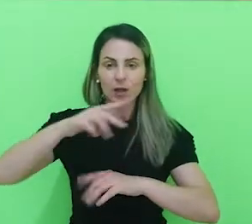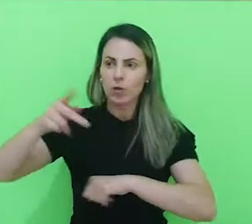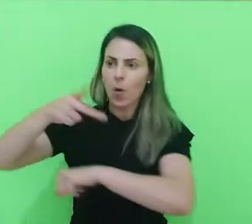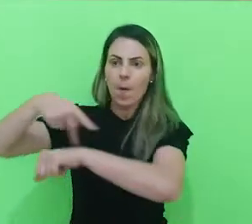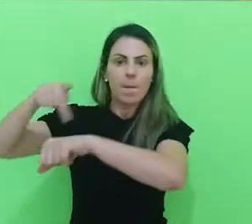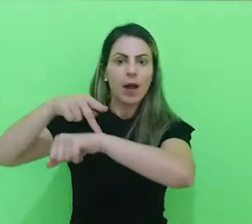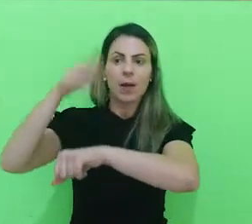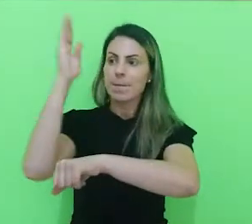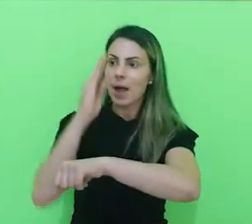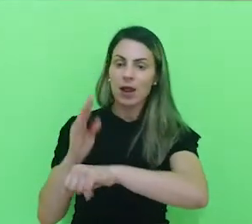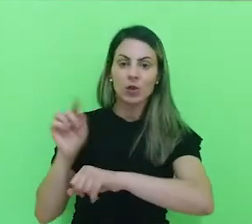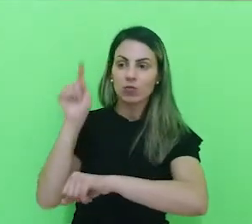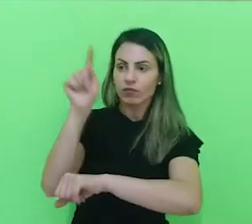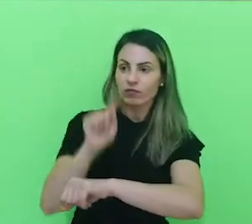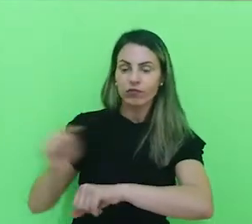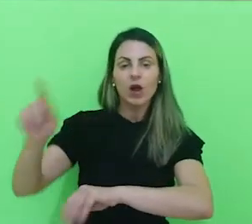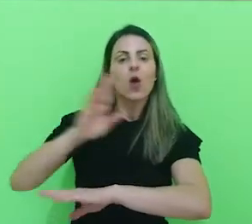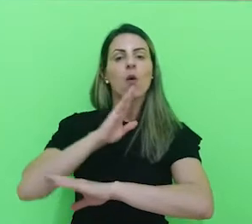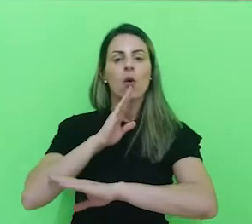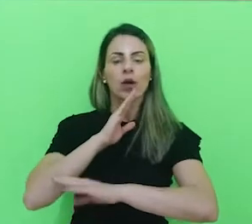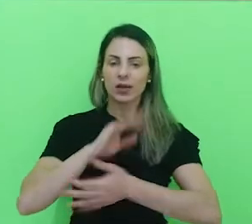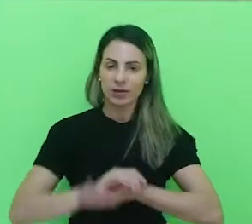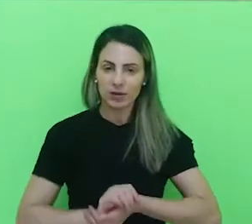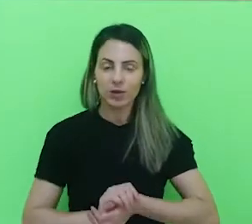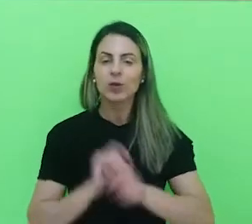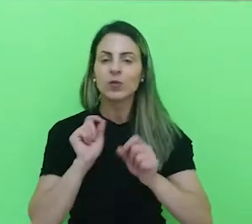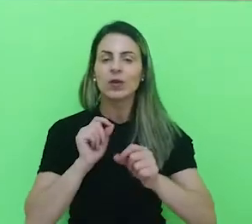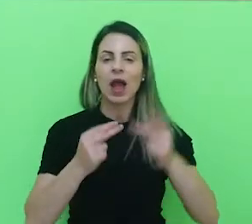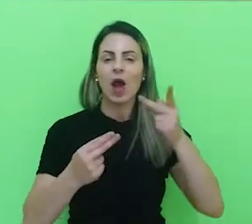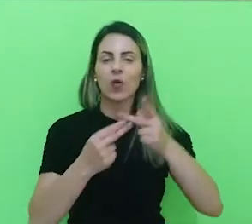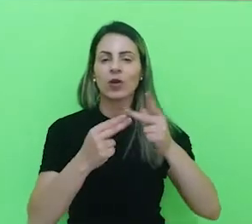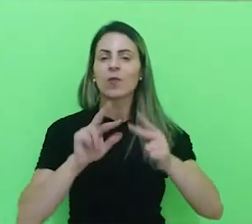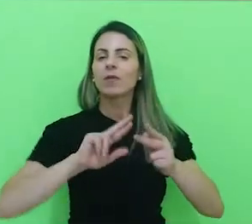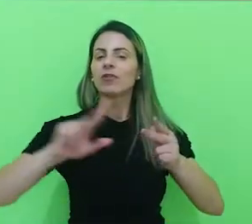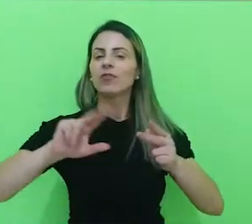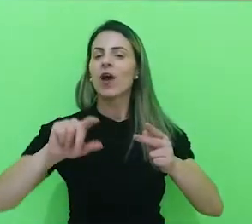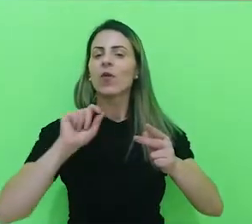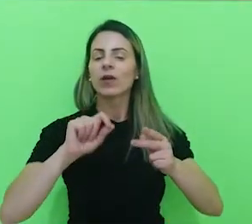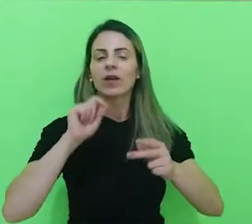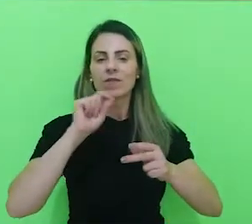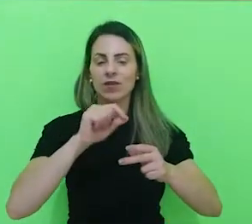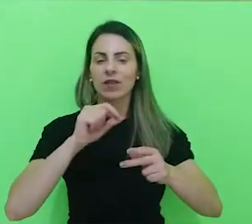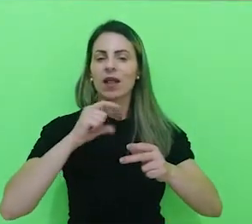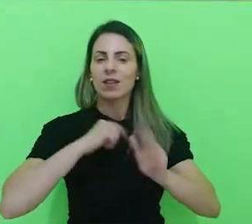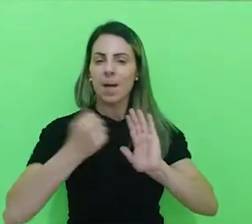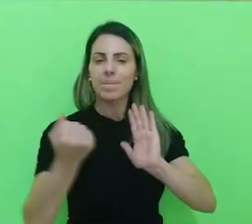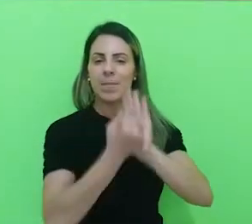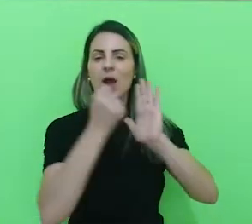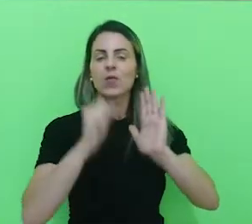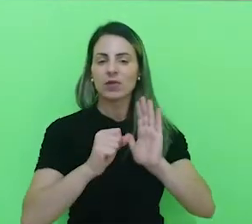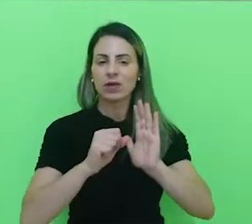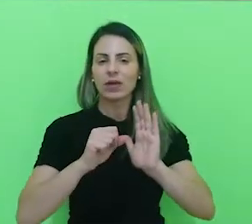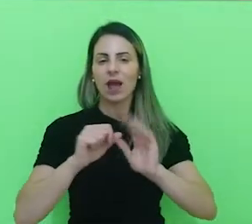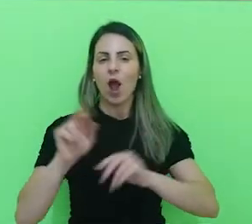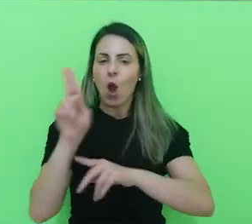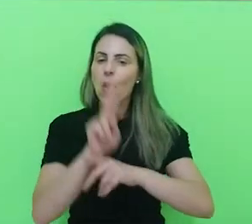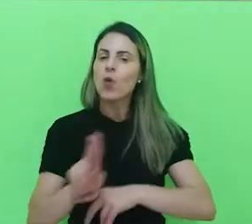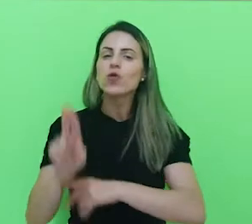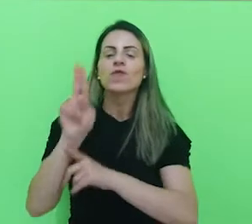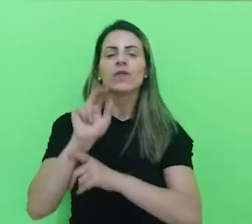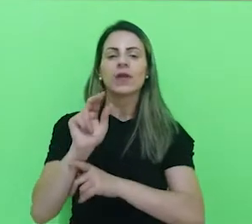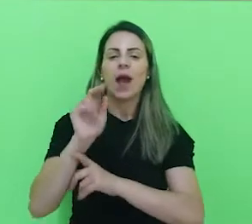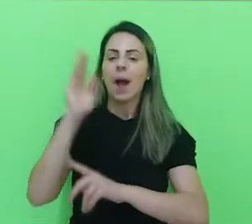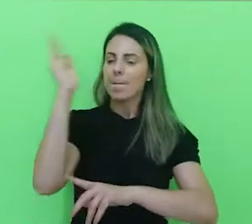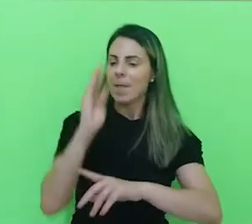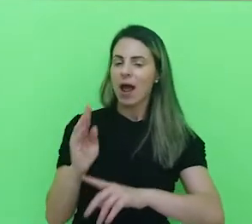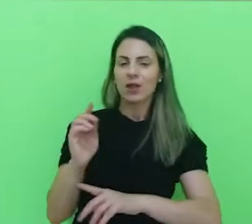Então, um dos maiores diferenciais é que você realmente é reconhecido por estudar em uma universidade que o Brasil